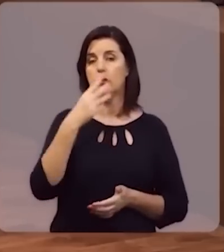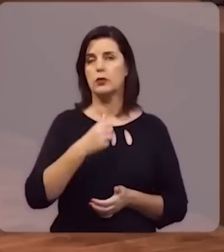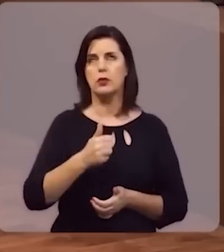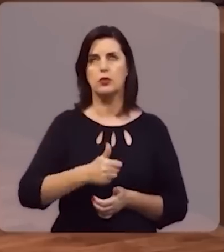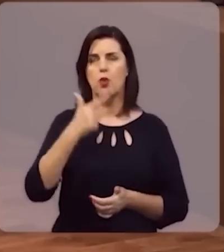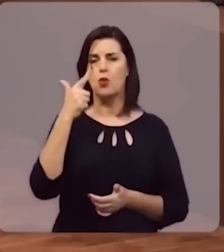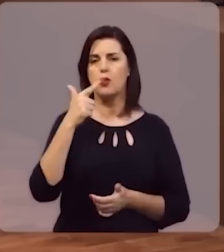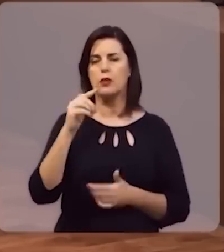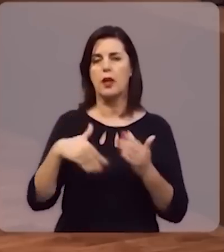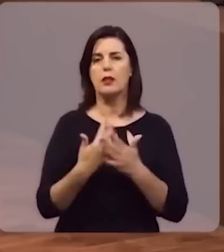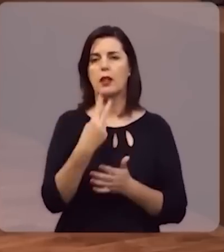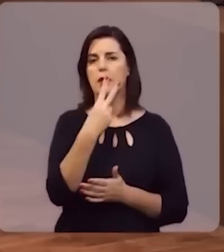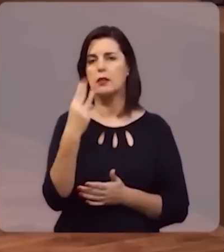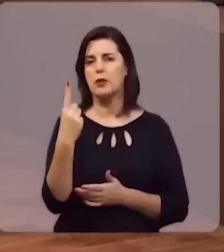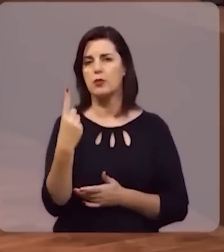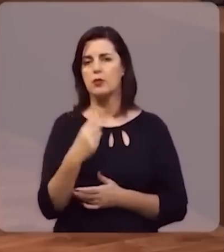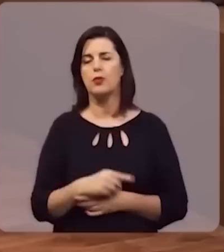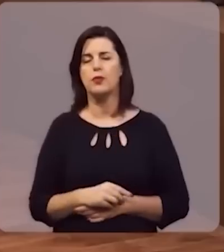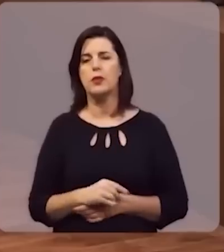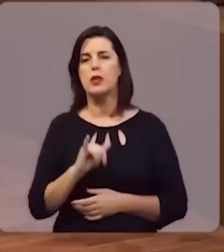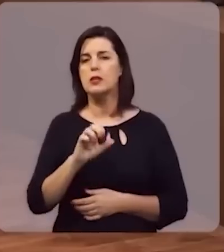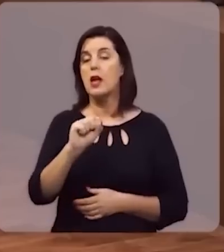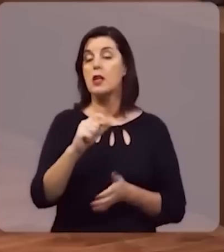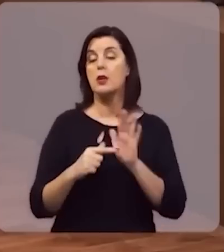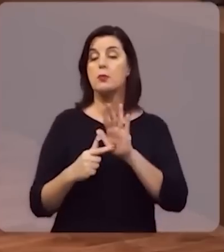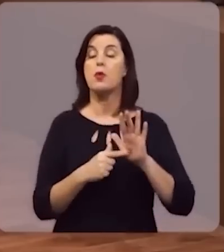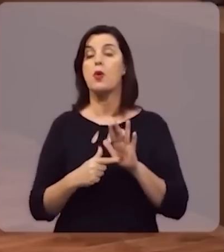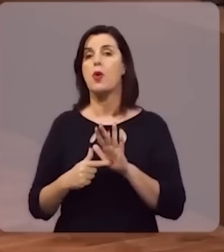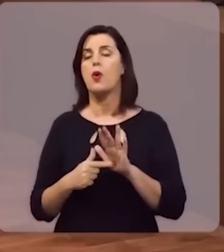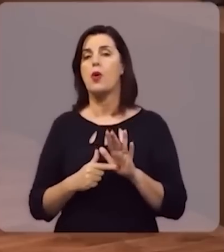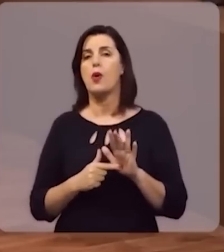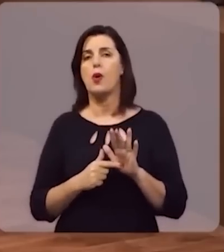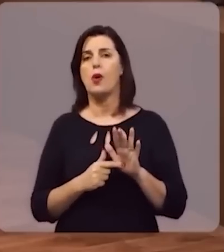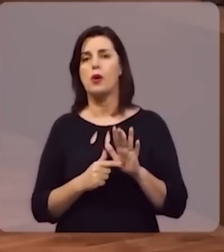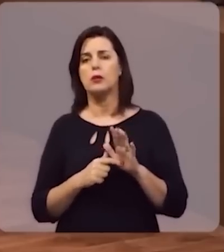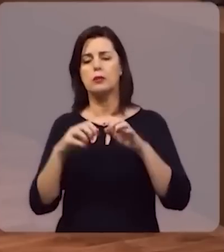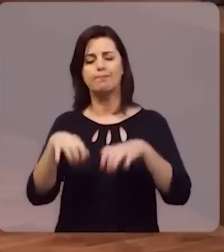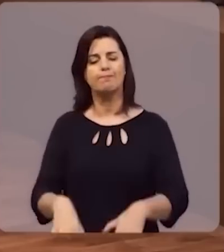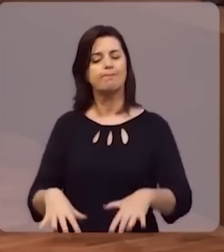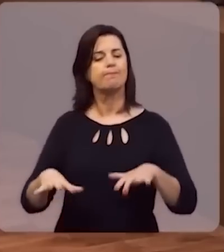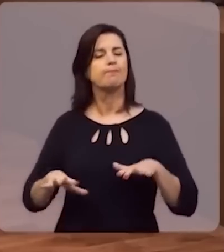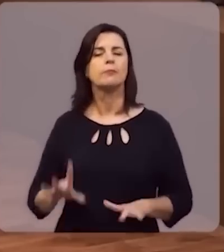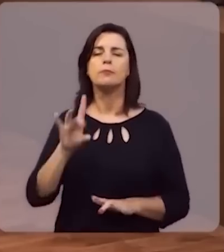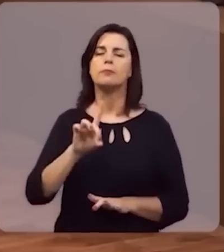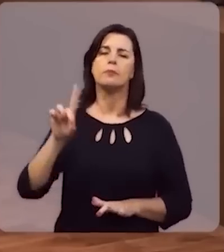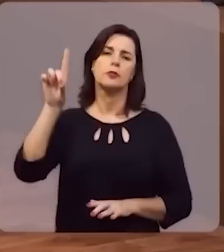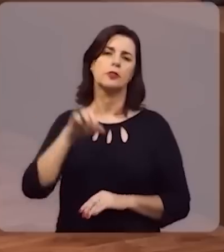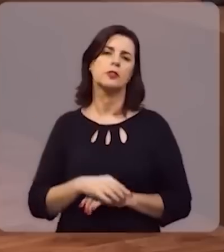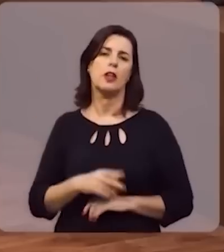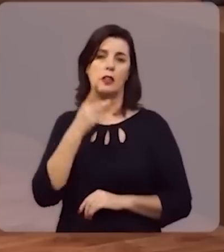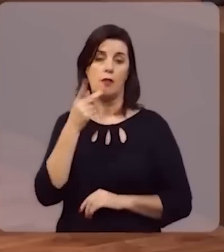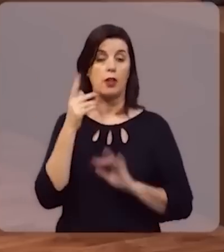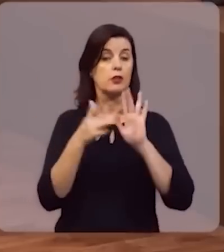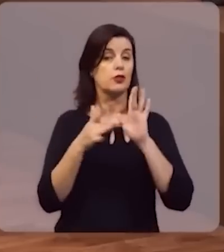até o verso 31, Isaías mostra a majestade do nosso Deus e ele está falando